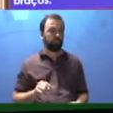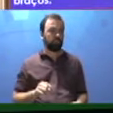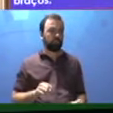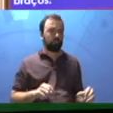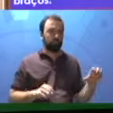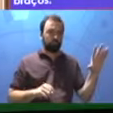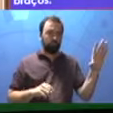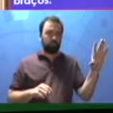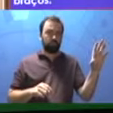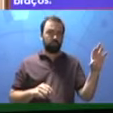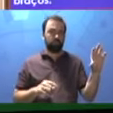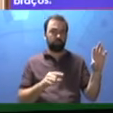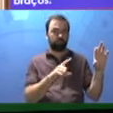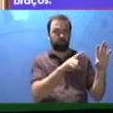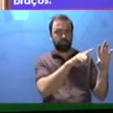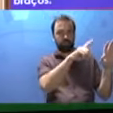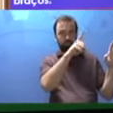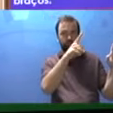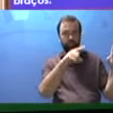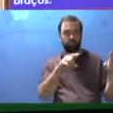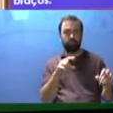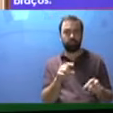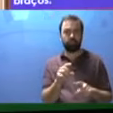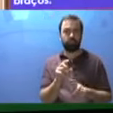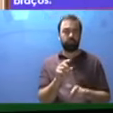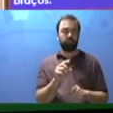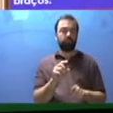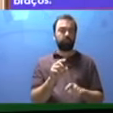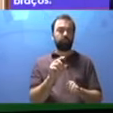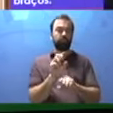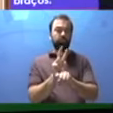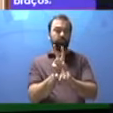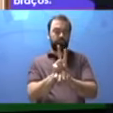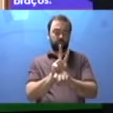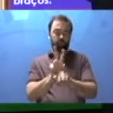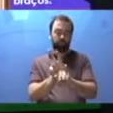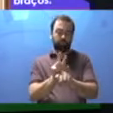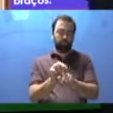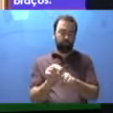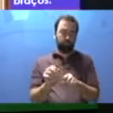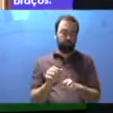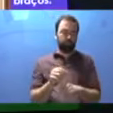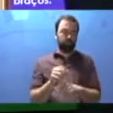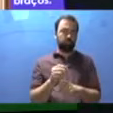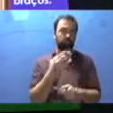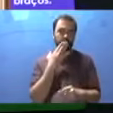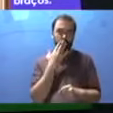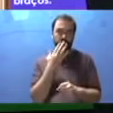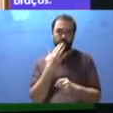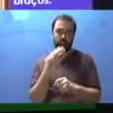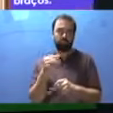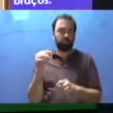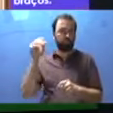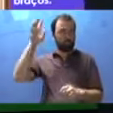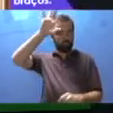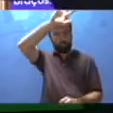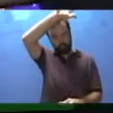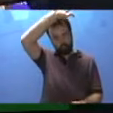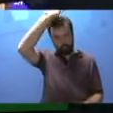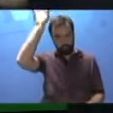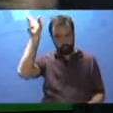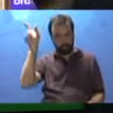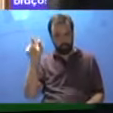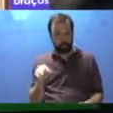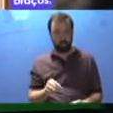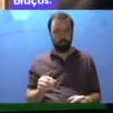da sala de caça e pesca para a sala dos cocares. Está ali. O caminho mais curto. Eu posso dar a volta? Eu